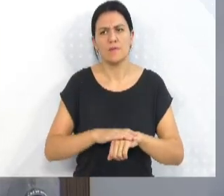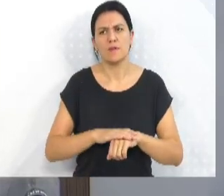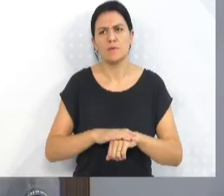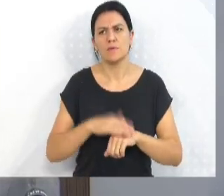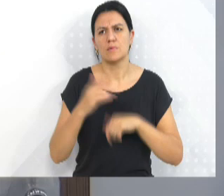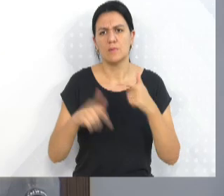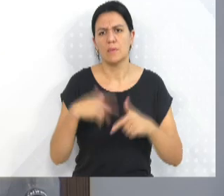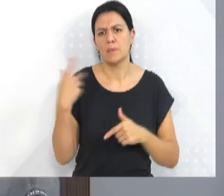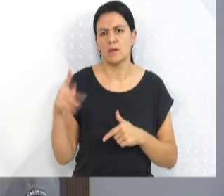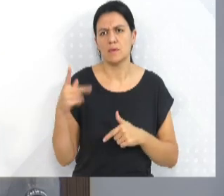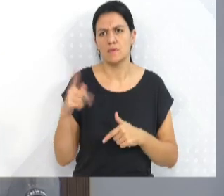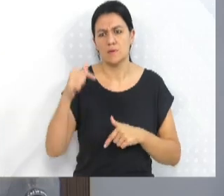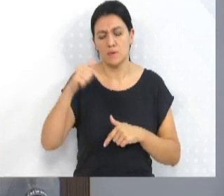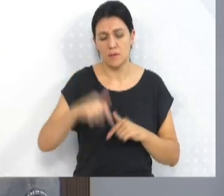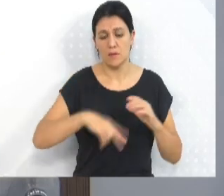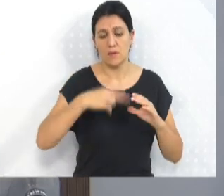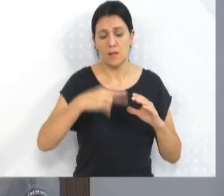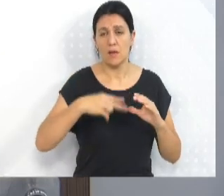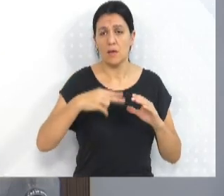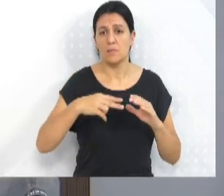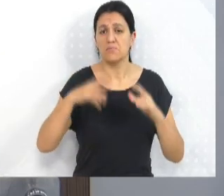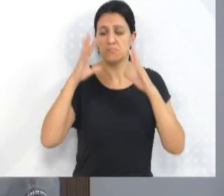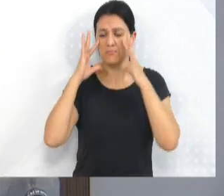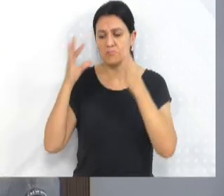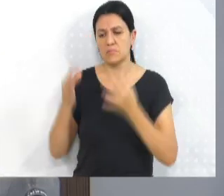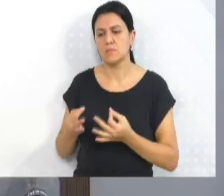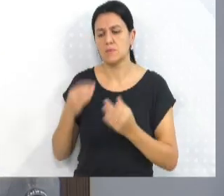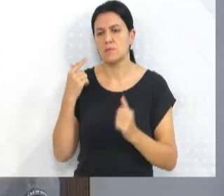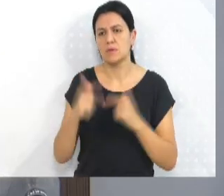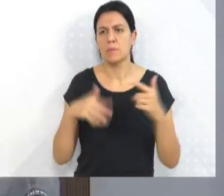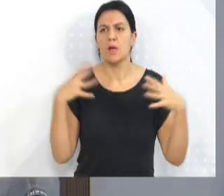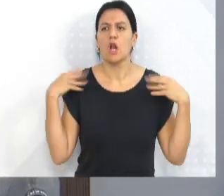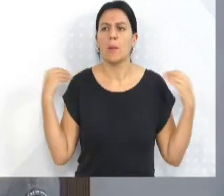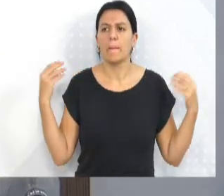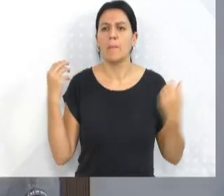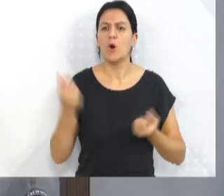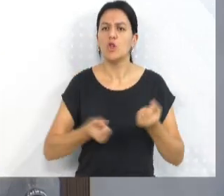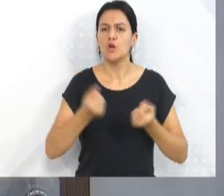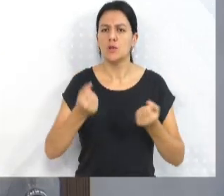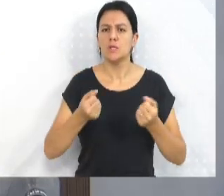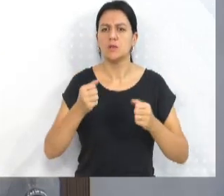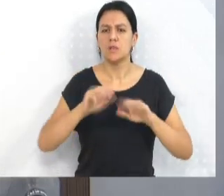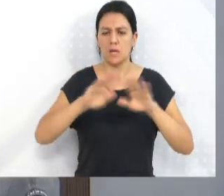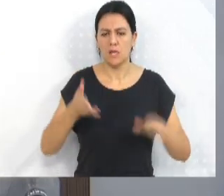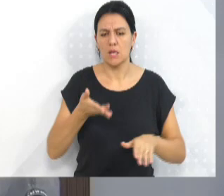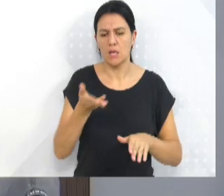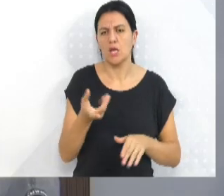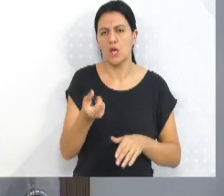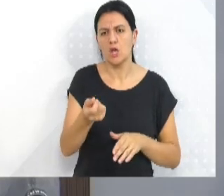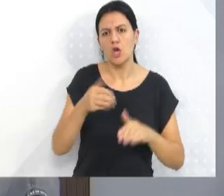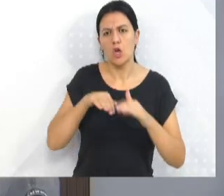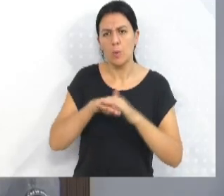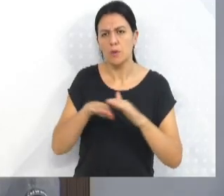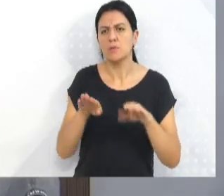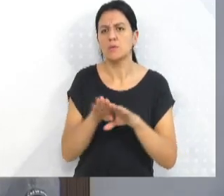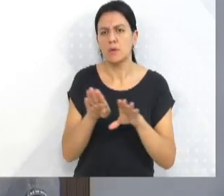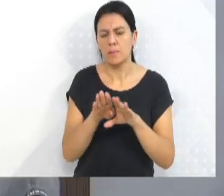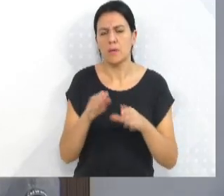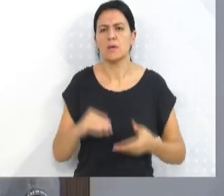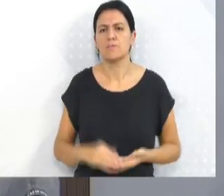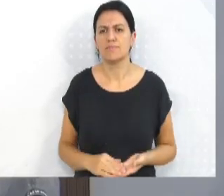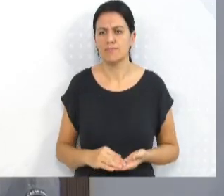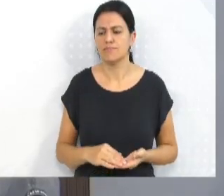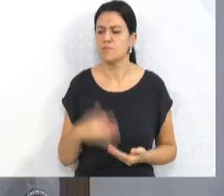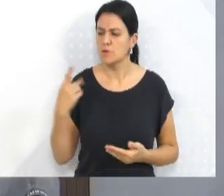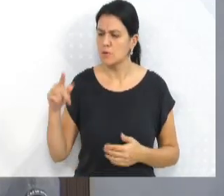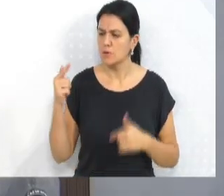parte de vocês. E esta Casa tem que reconhecer o trabalho dos motoristas e cobradores da nossa cidade, o trabalho do Sintranscall e o seu trabalho, neste caso